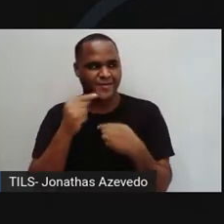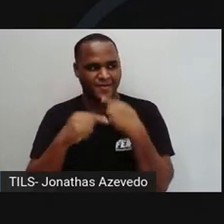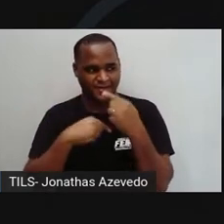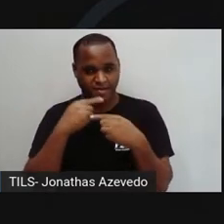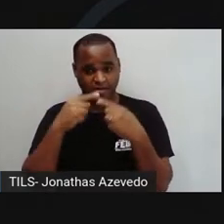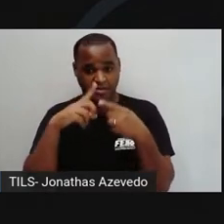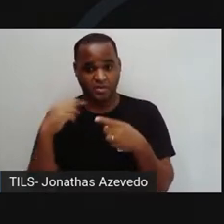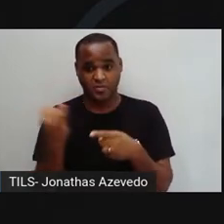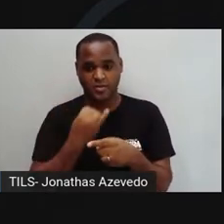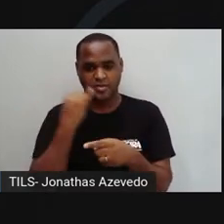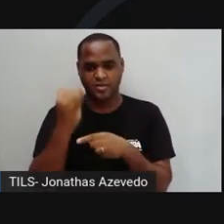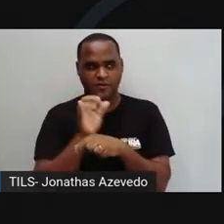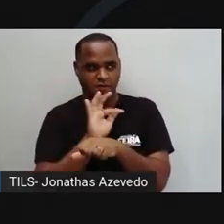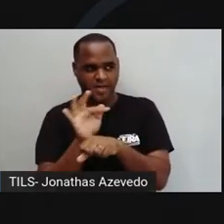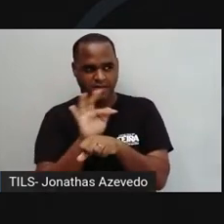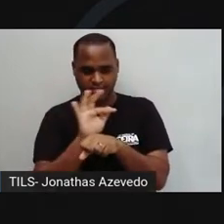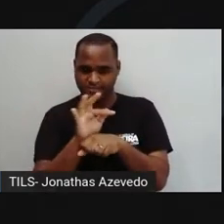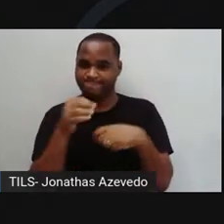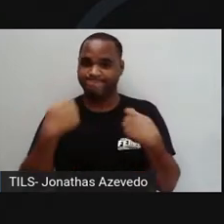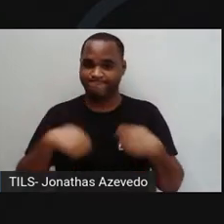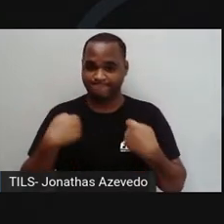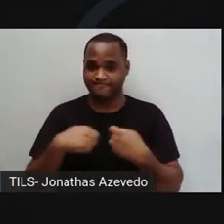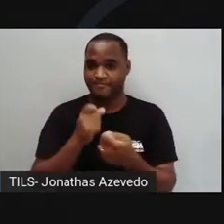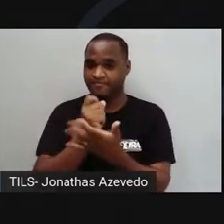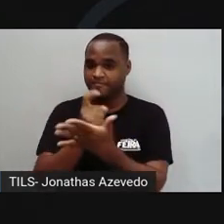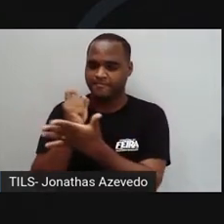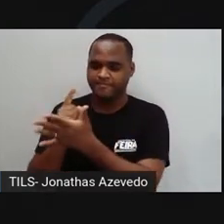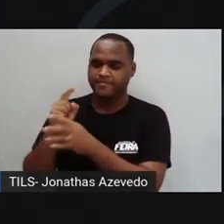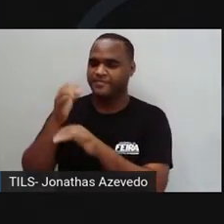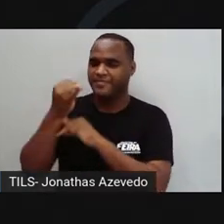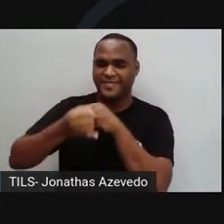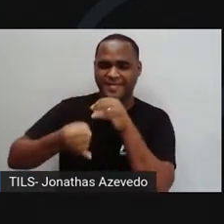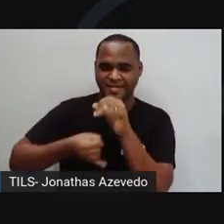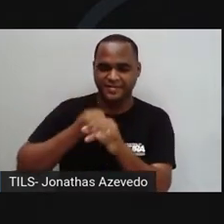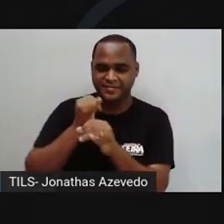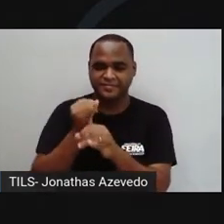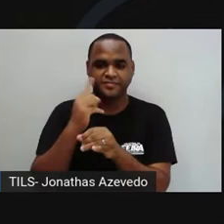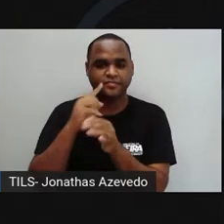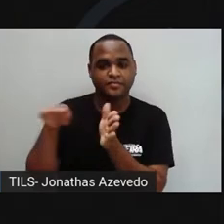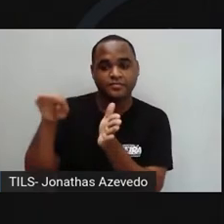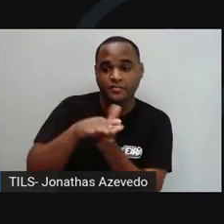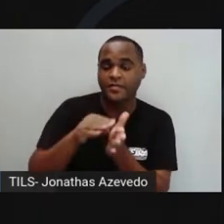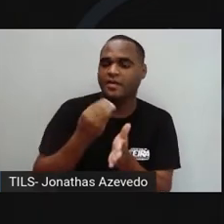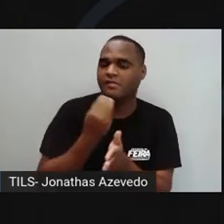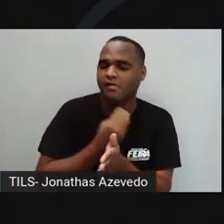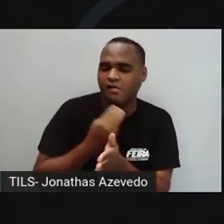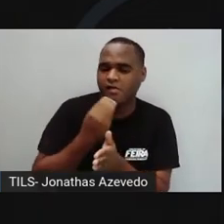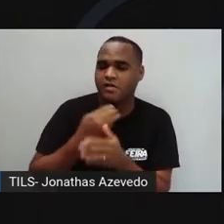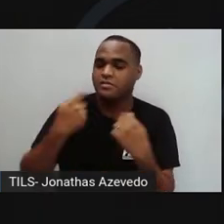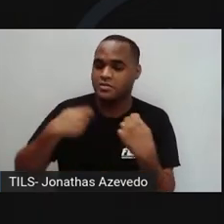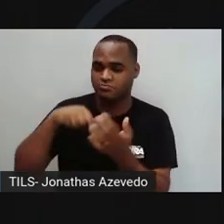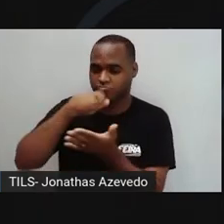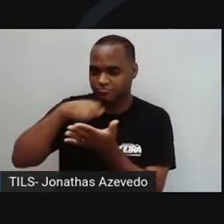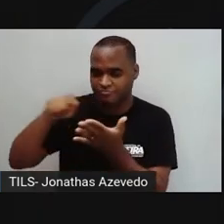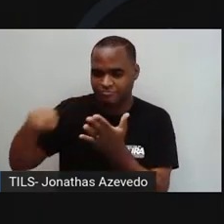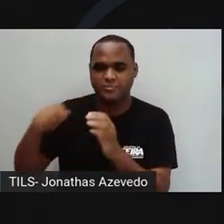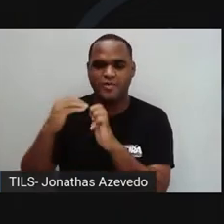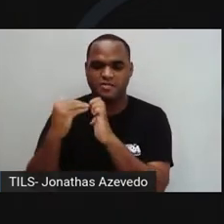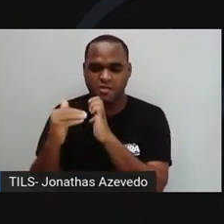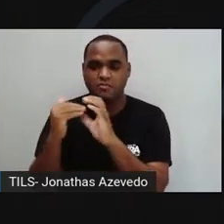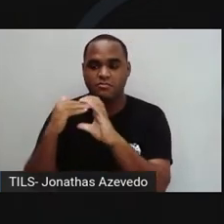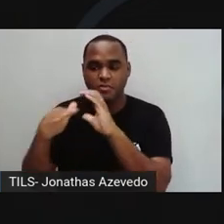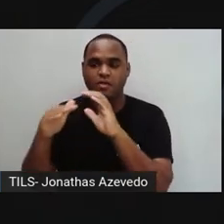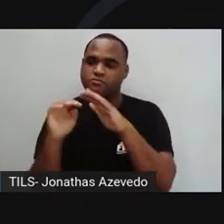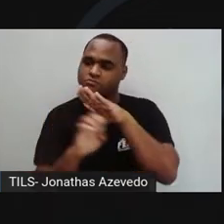usar o registro formal. Se, por exemplo, compramos alguma coisa na internet e o produto chega com defeito, a gente vai ter que escrever um e-mail para a empresa